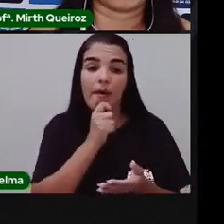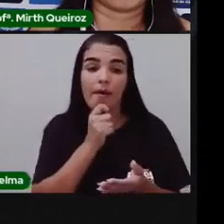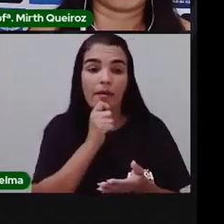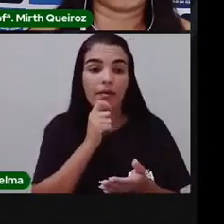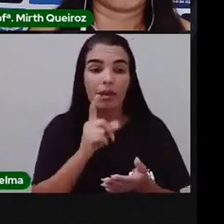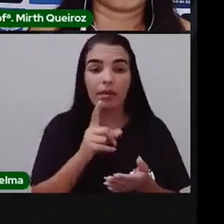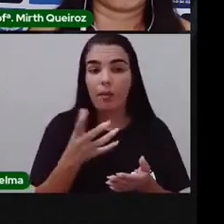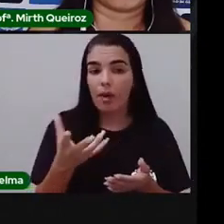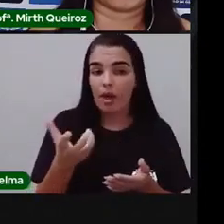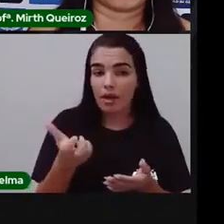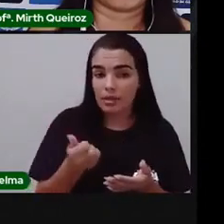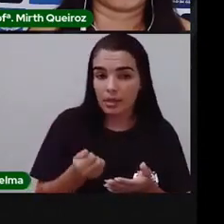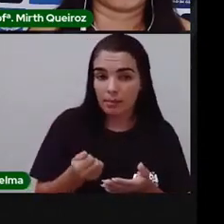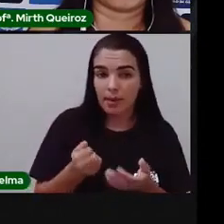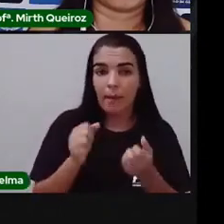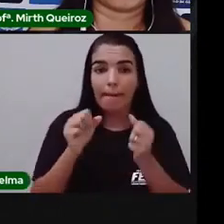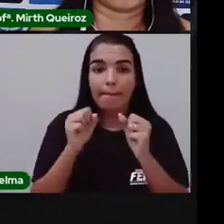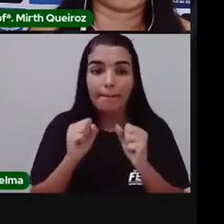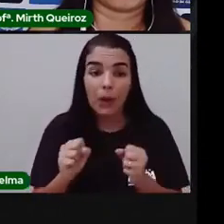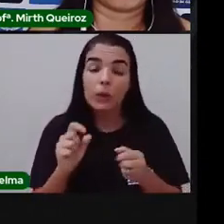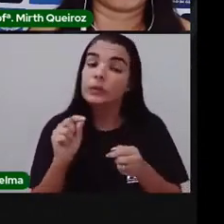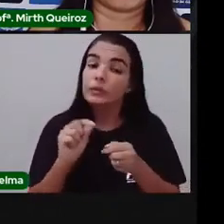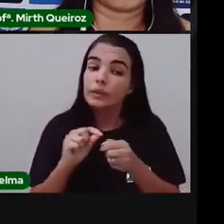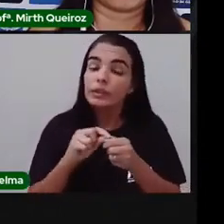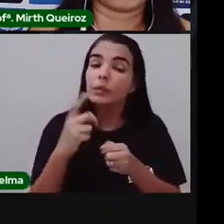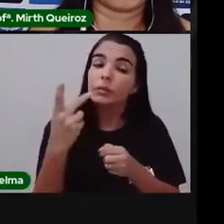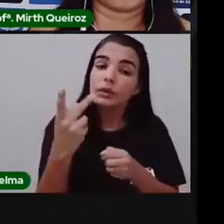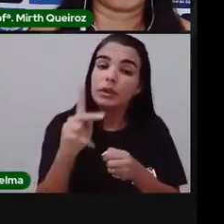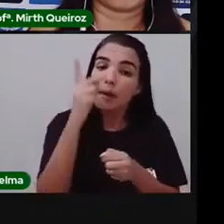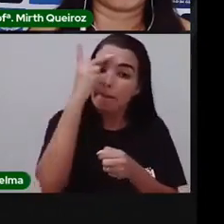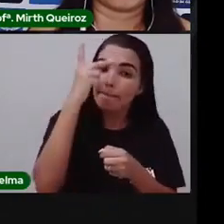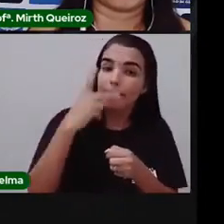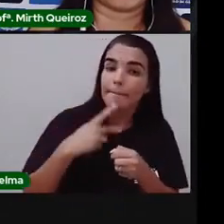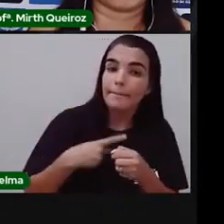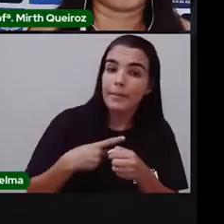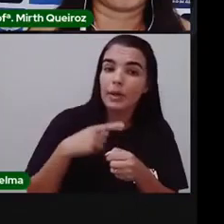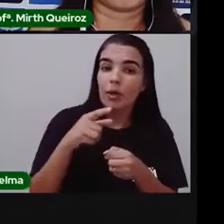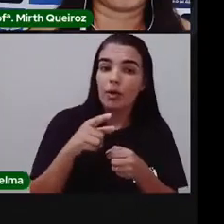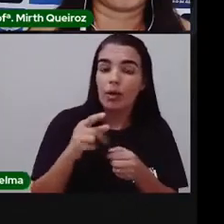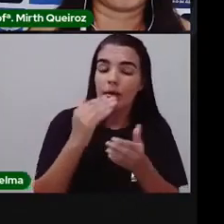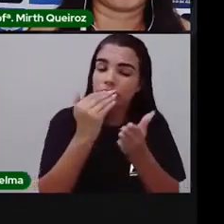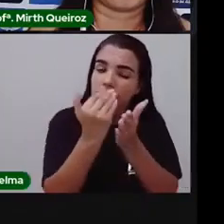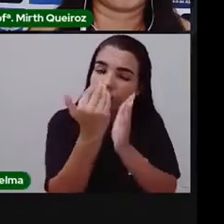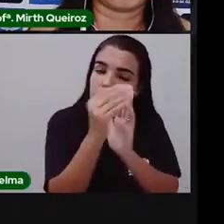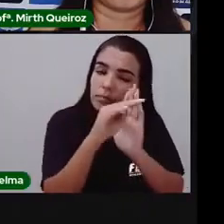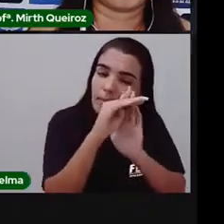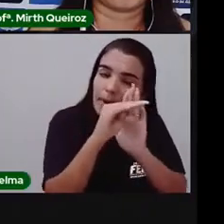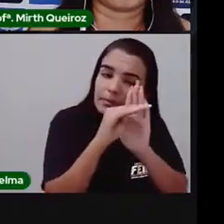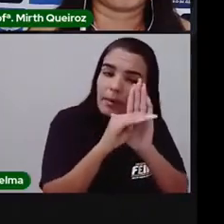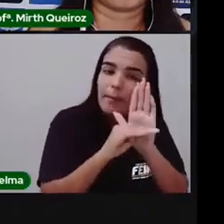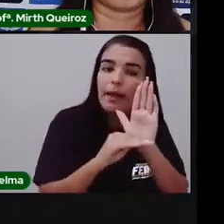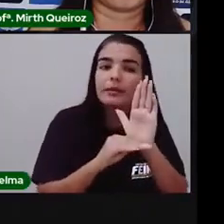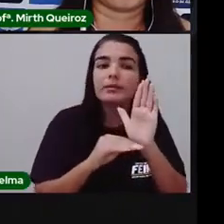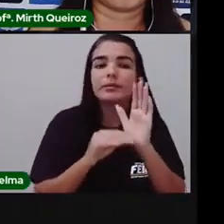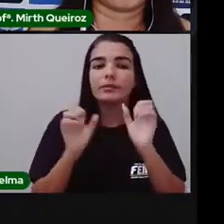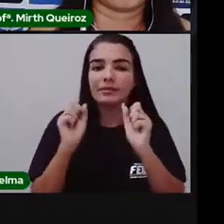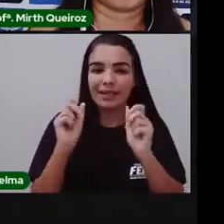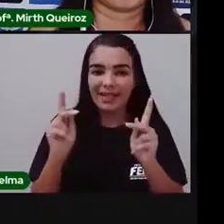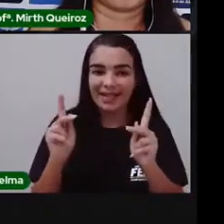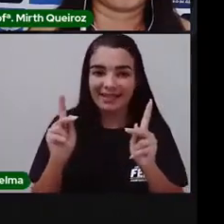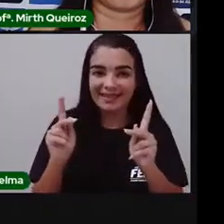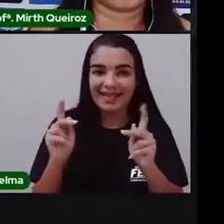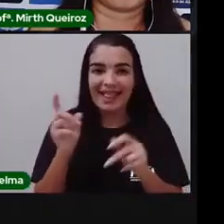tangrã, Então, vocês podem estar fazendo o seu tangrã através, Seguindo essas dicas que a pró deu pra vocês, tá? Não